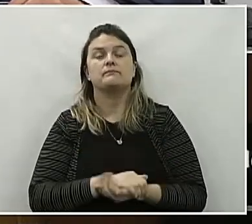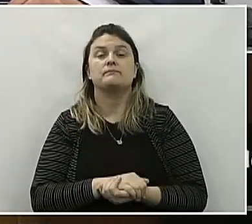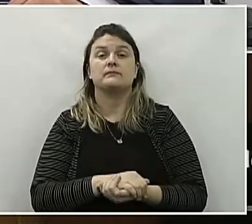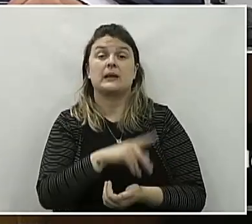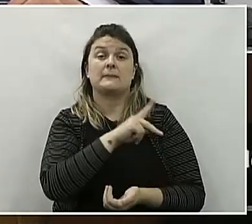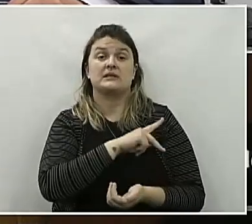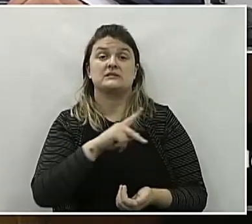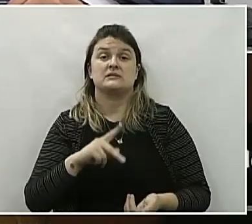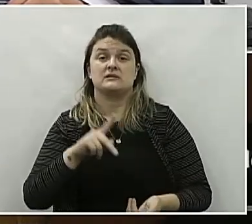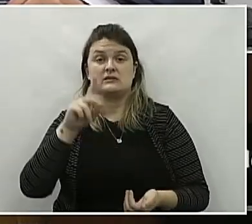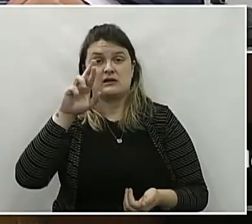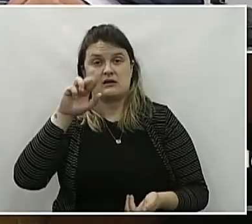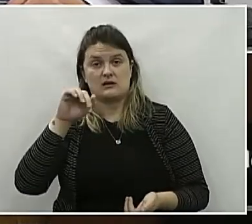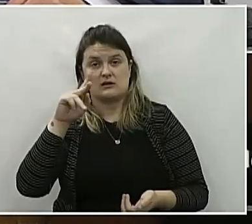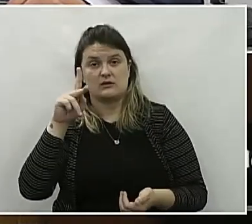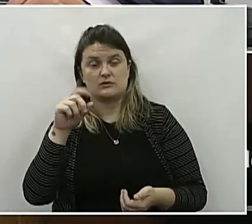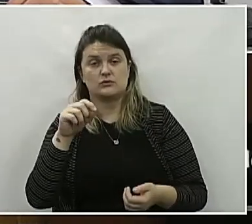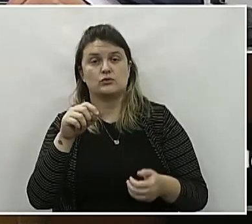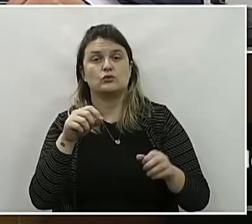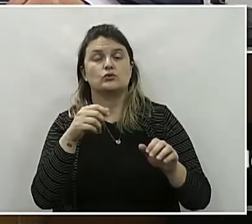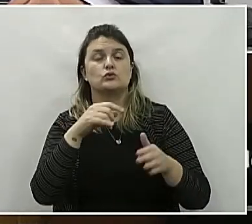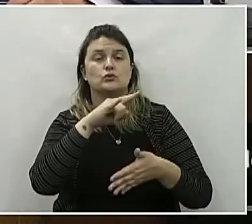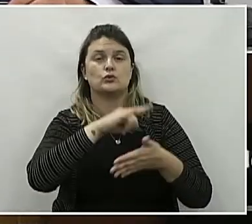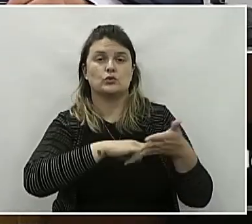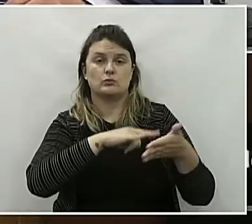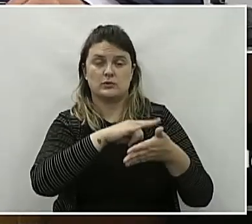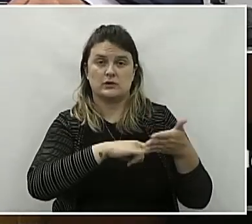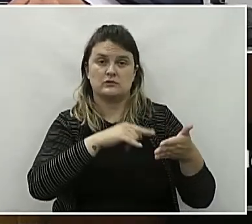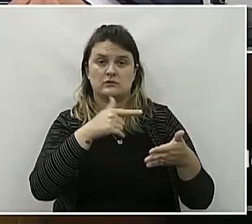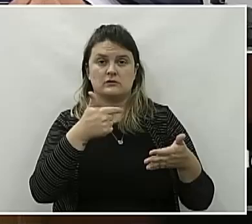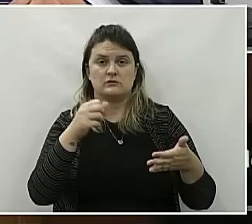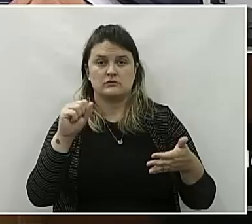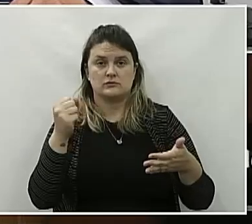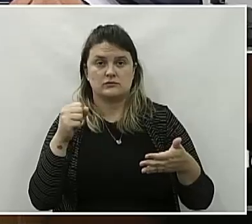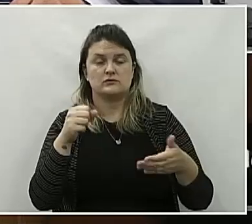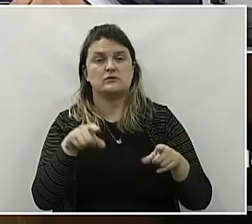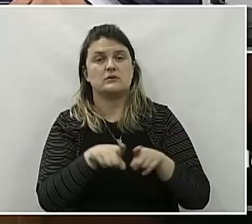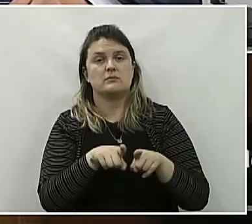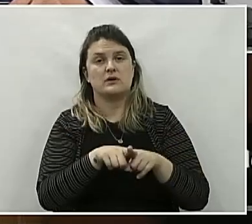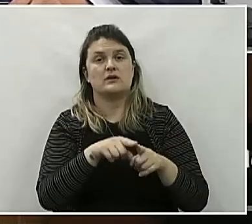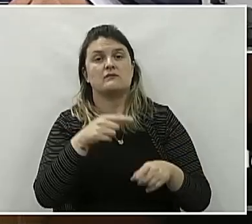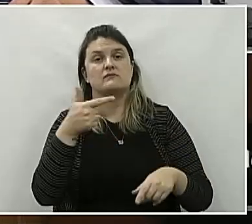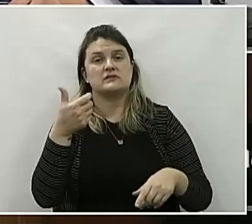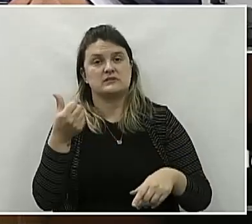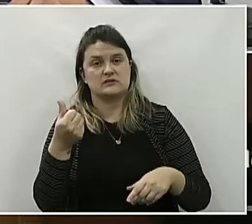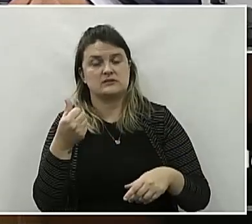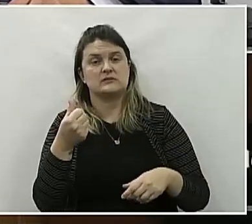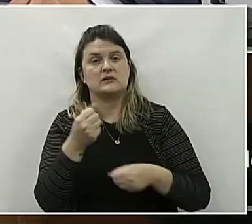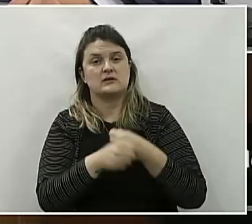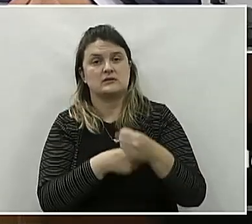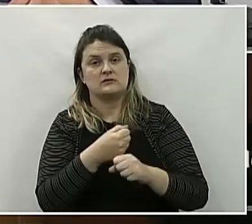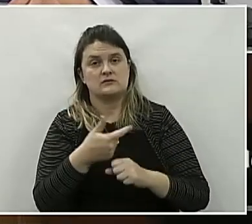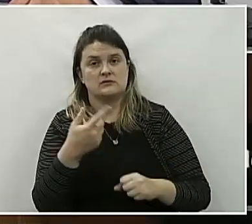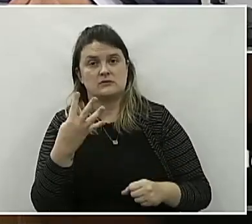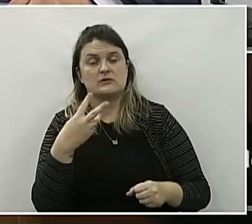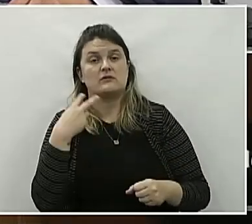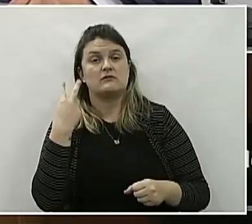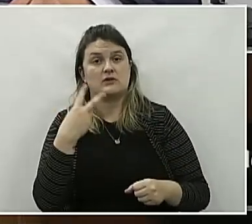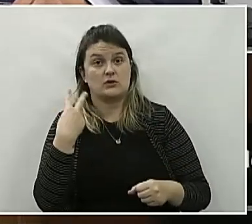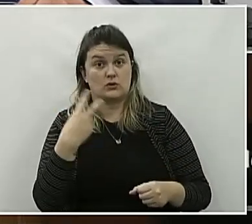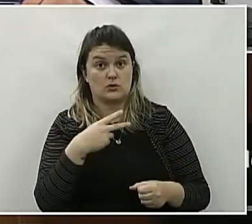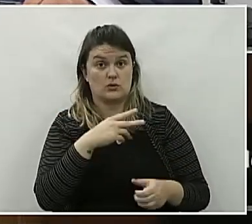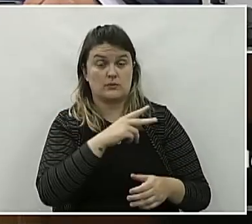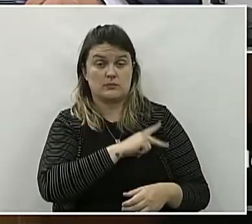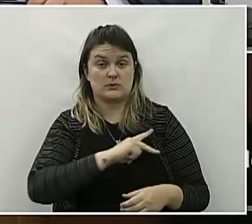presidente Valdecir José Rático, portaria nº 28 de 2024. Revolva a portaria nº 26 de 2024. Valdecir José Rático, presidente da Câmara